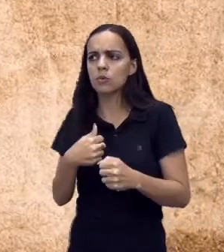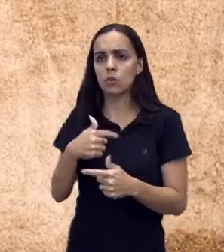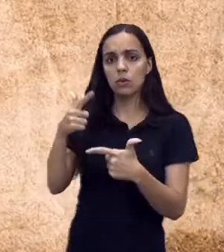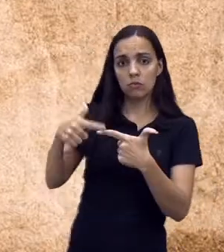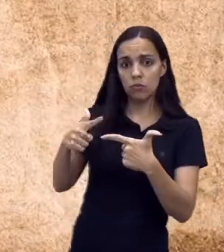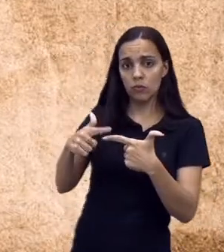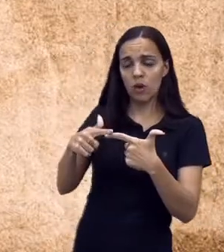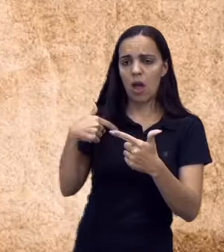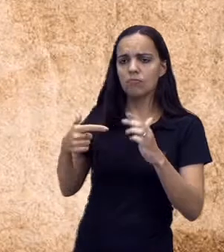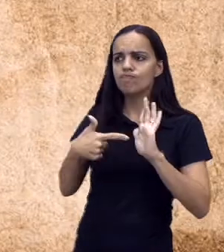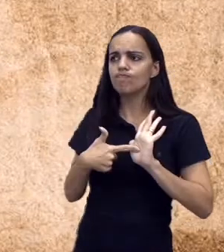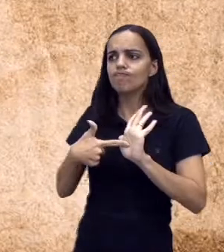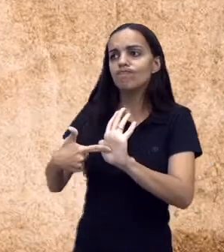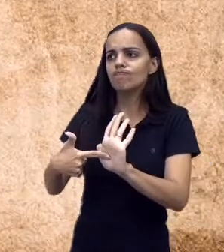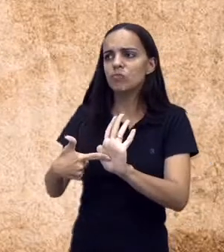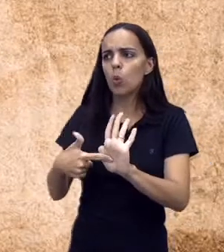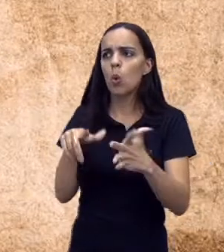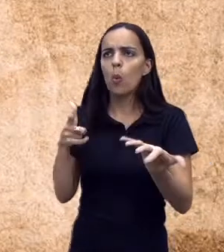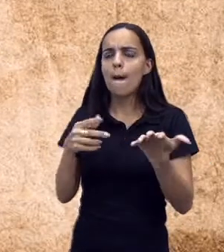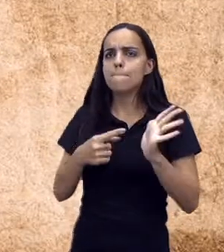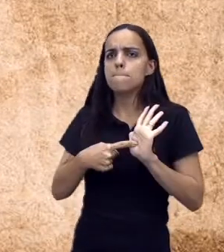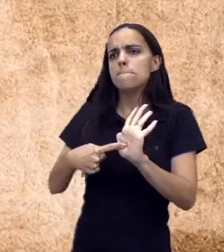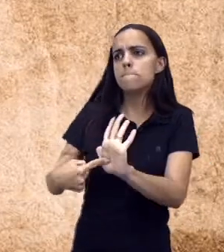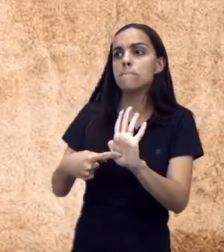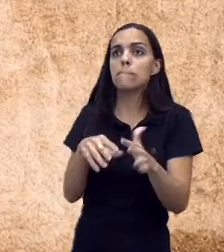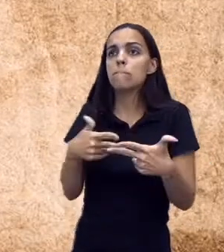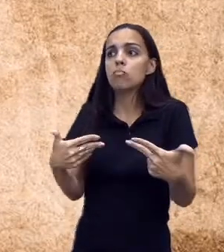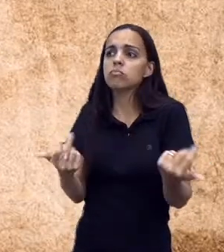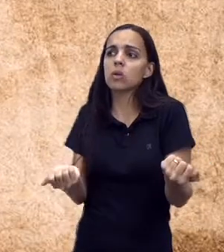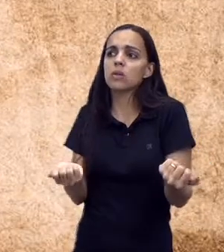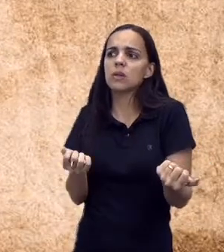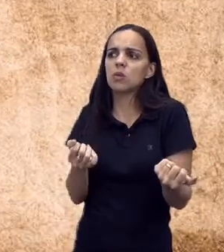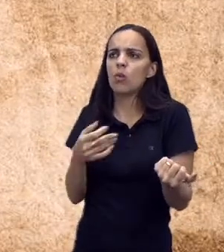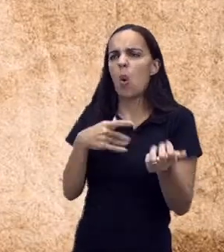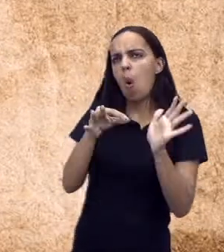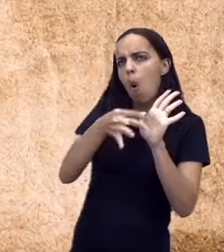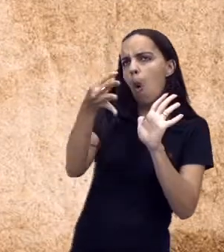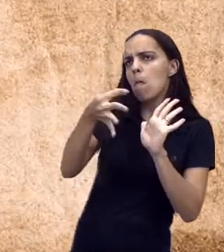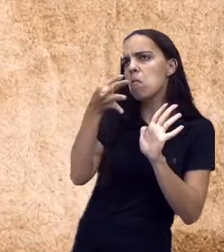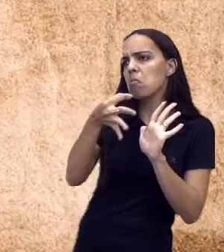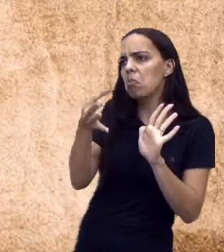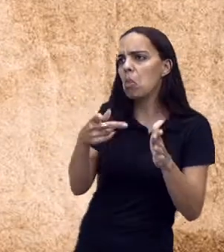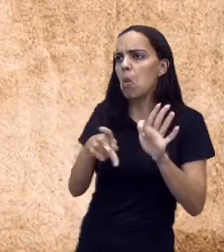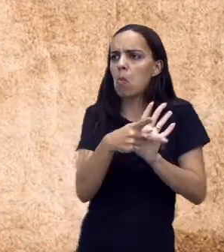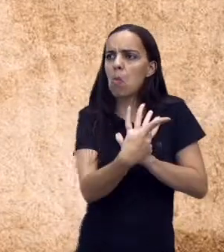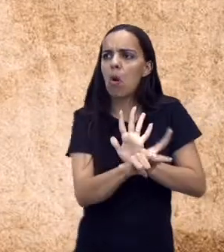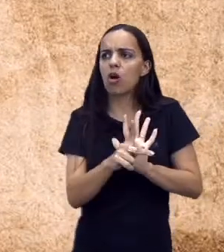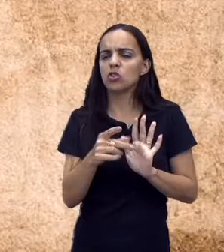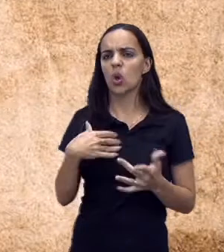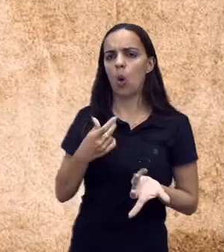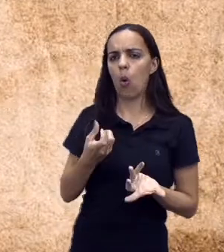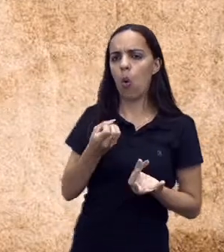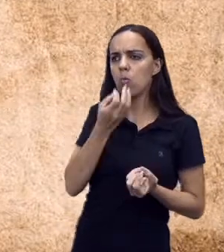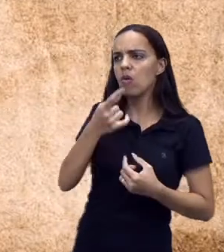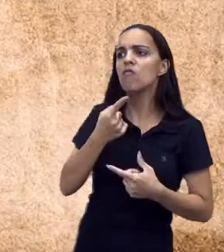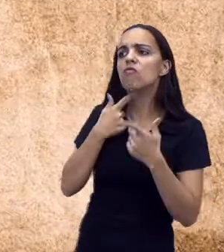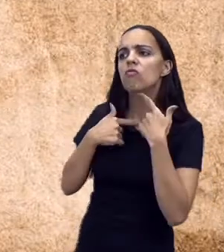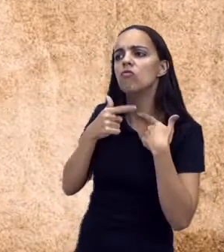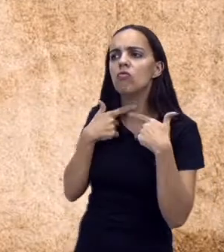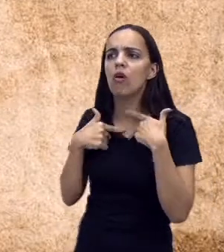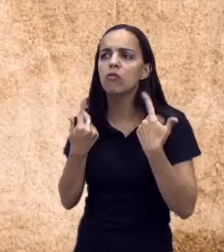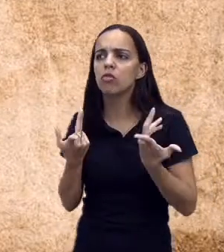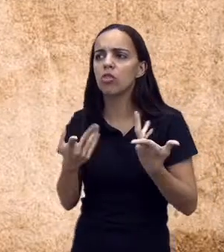expositiva, de expor alguma opinião, alguma vontade, né? Em relação